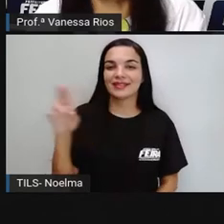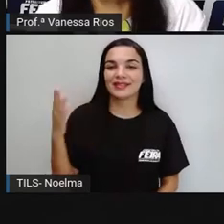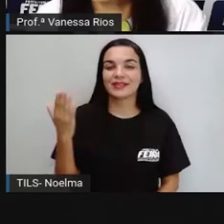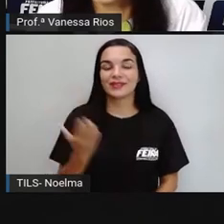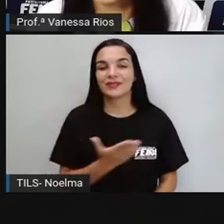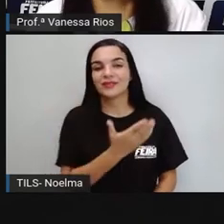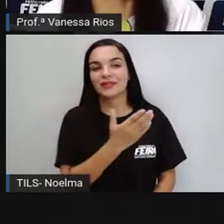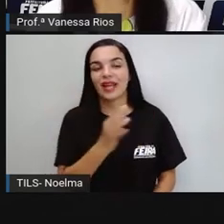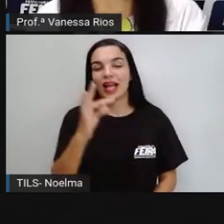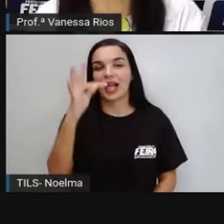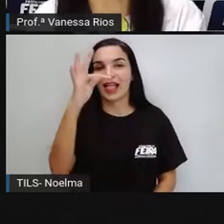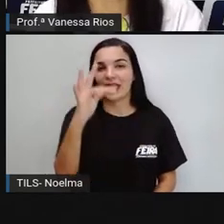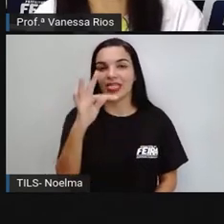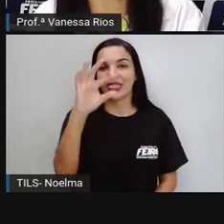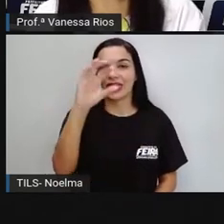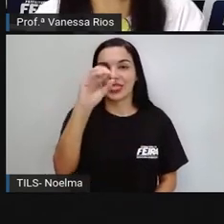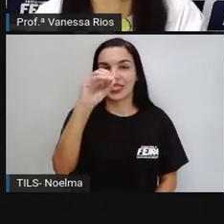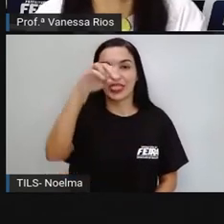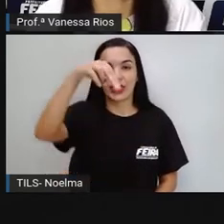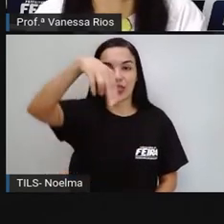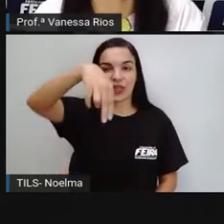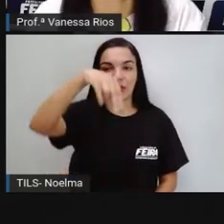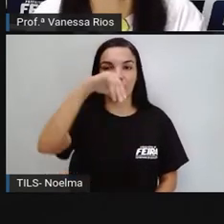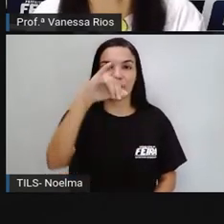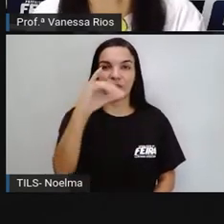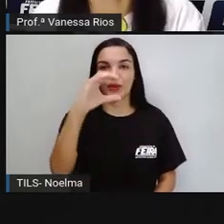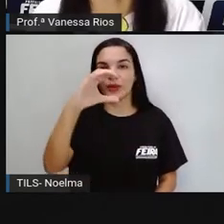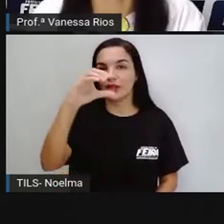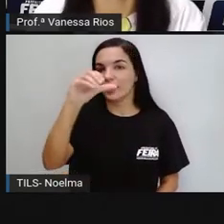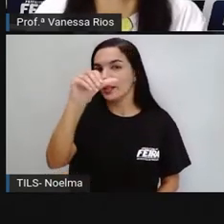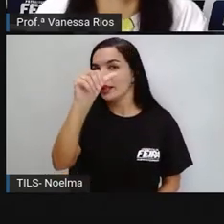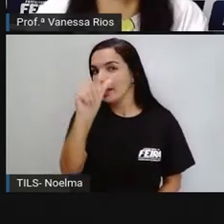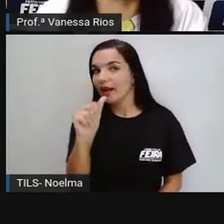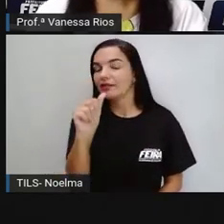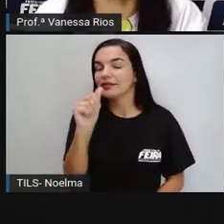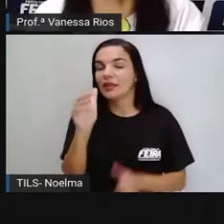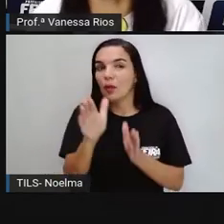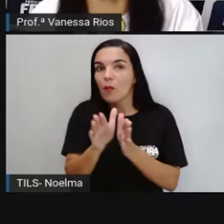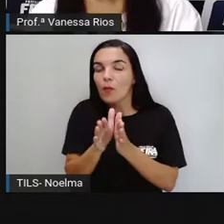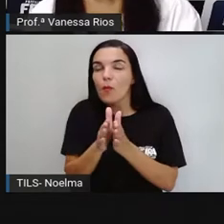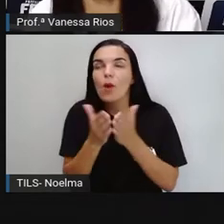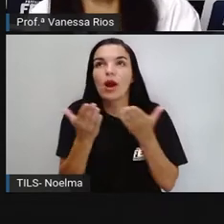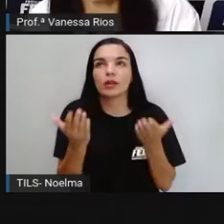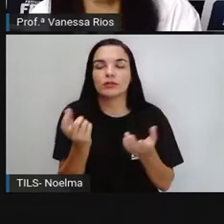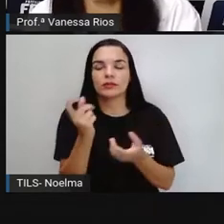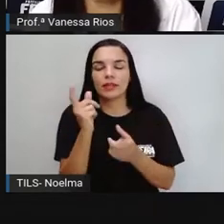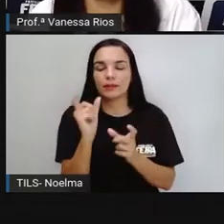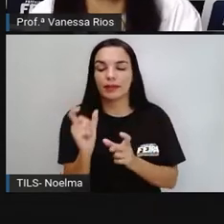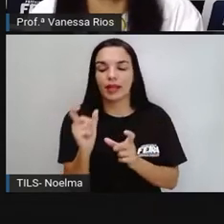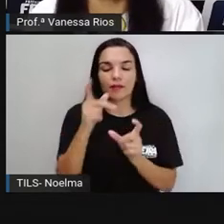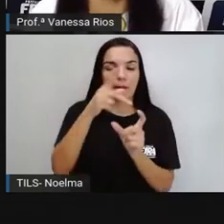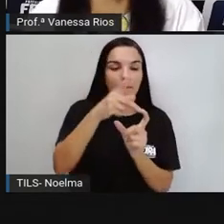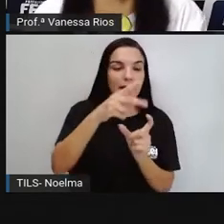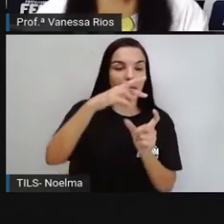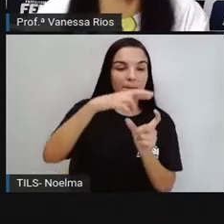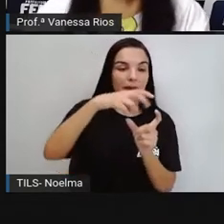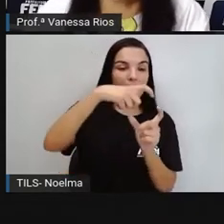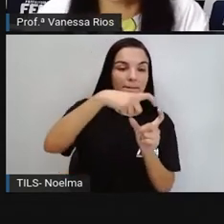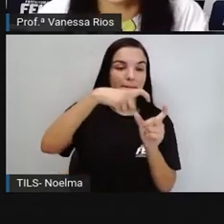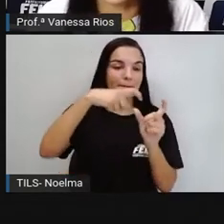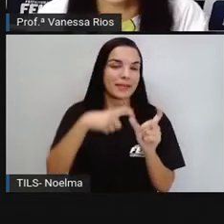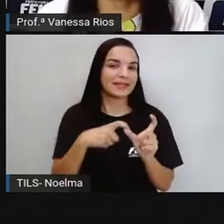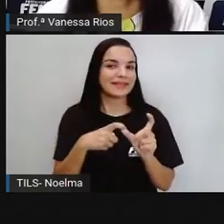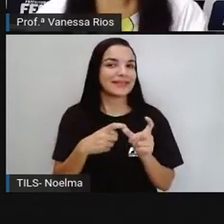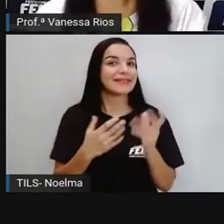entendimentos sobre a classificação das palavras quando essas palavras são proparoxítonas? É a palavra